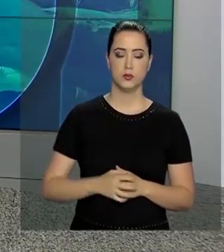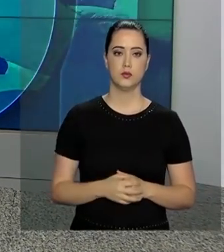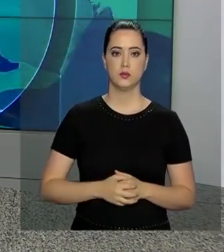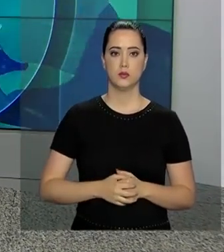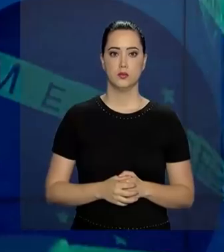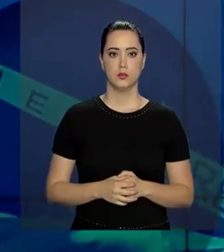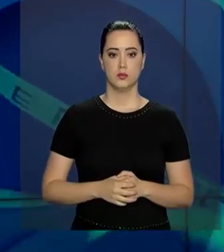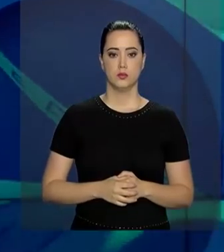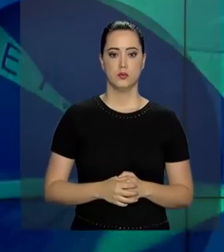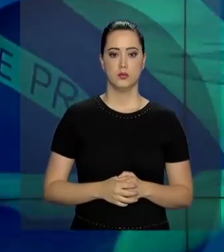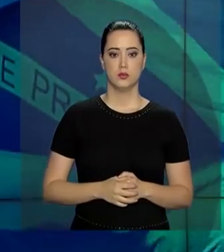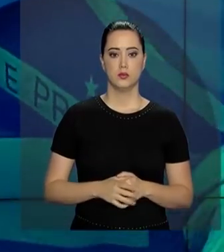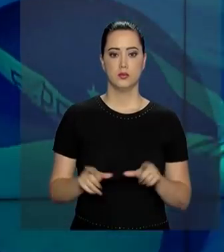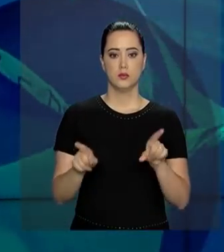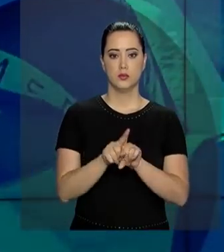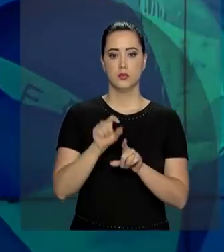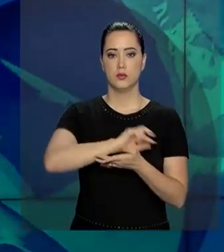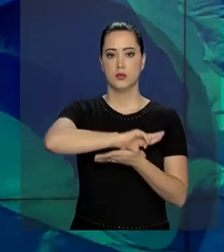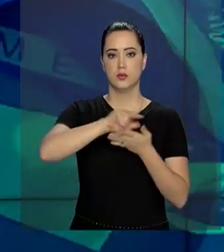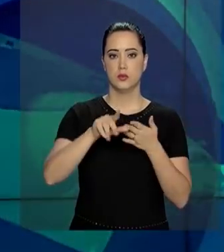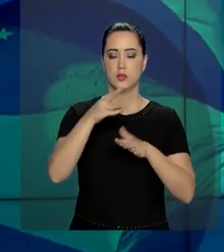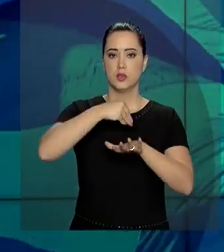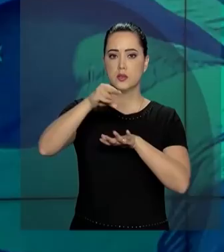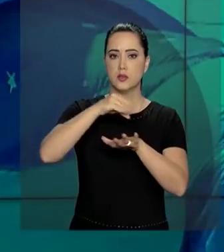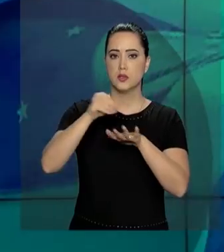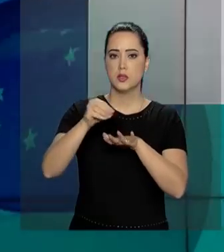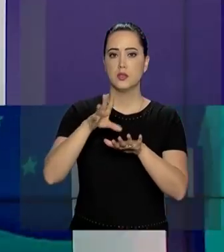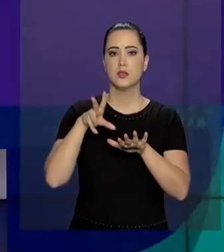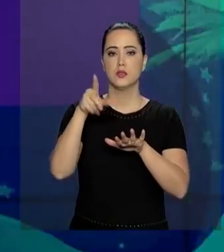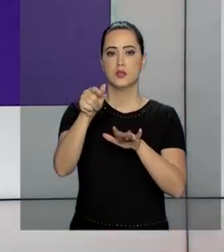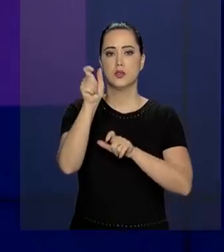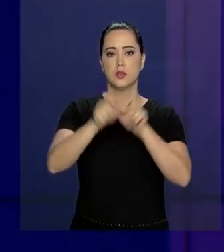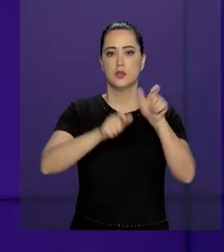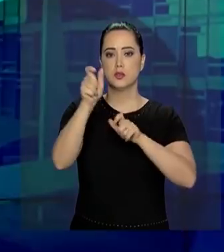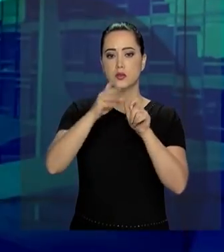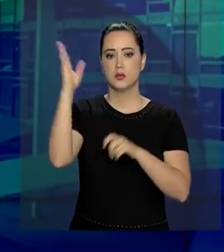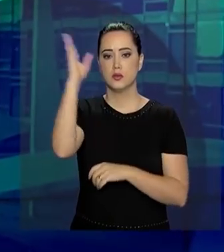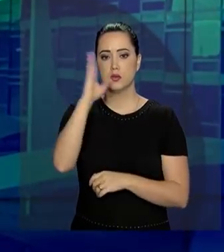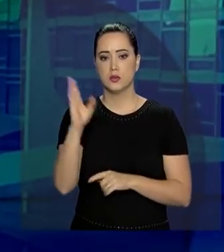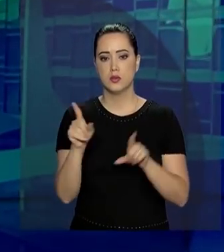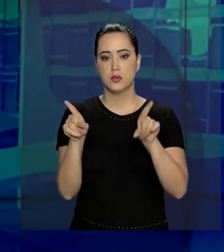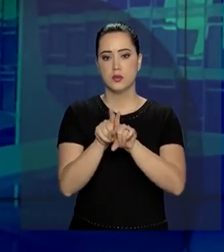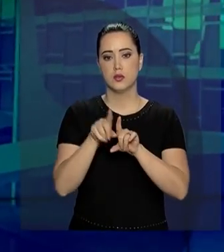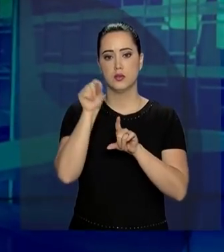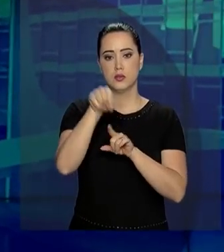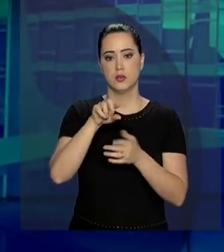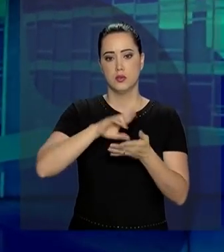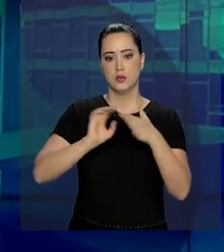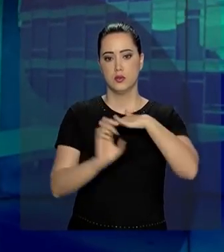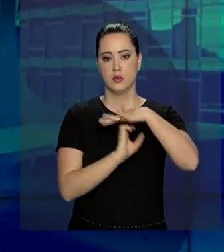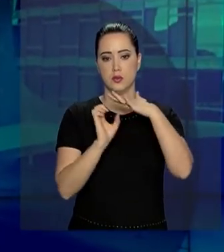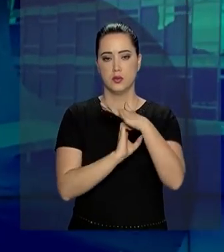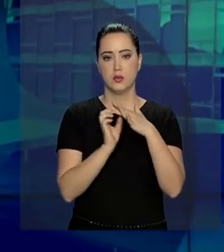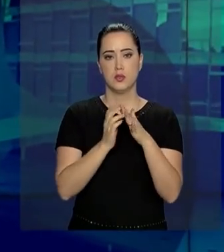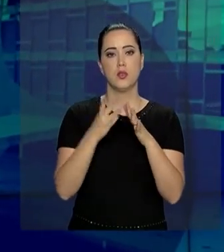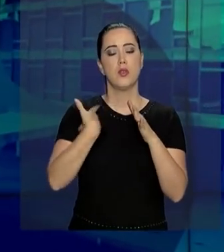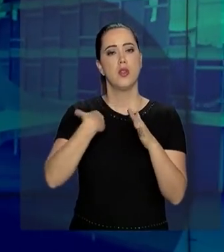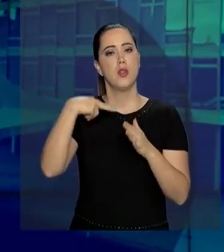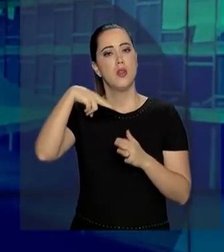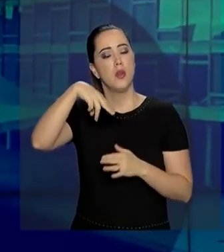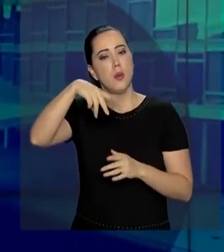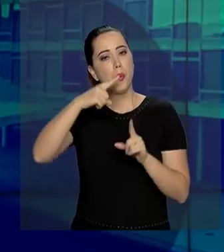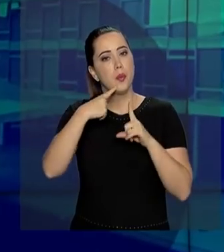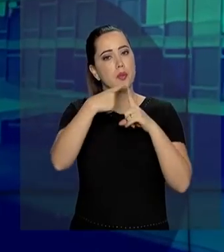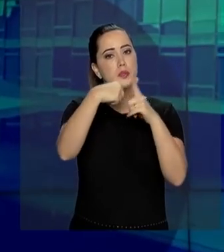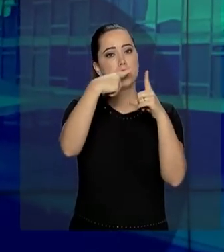abril. Um banco de dados com informações de todos os consumidores brasileiros e empresas. É o Cadastro